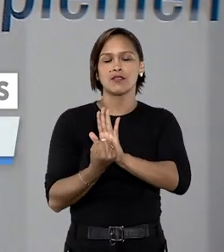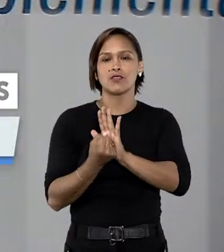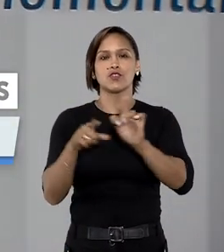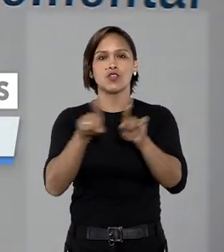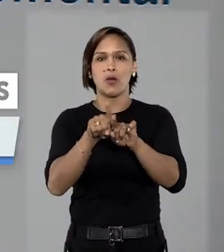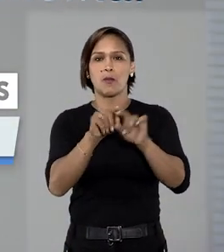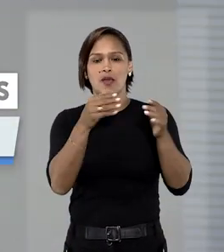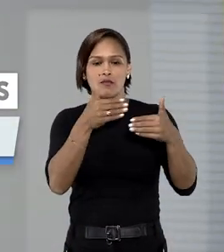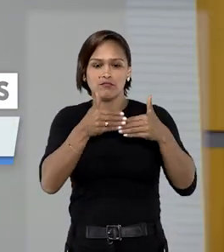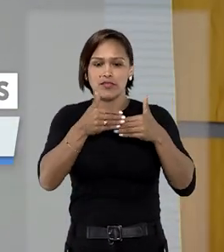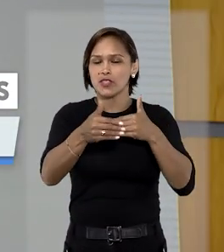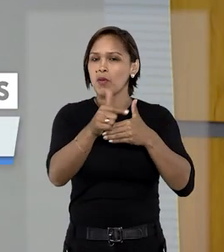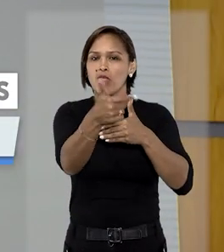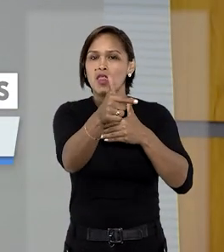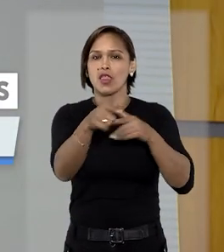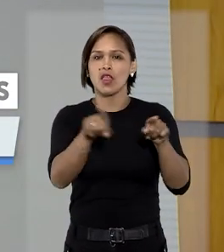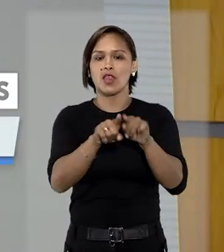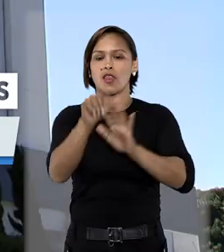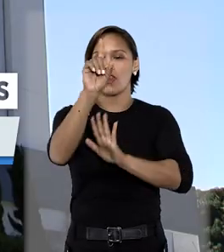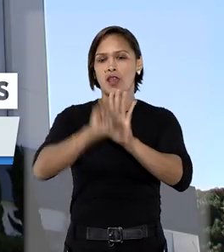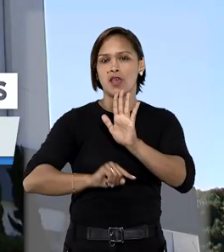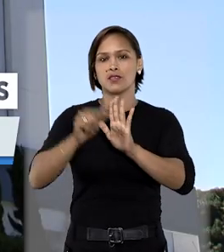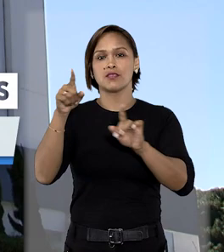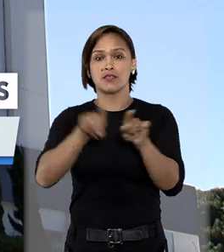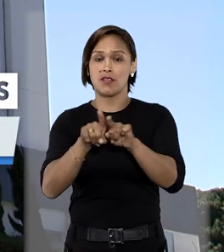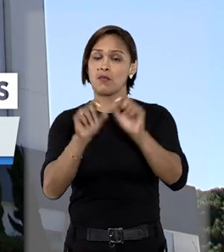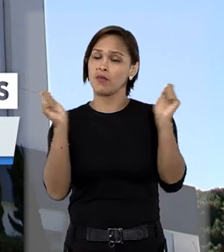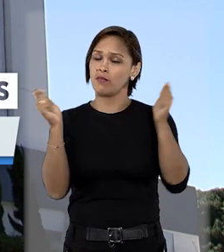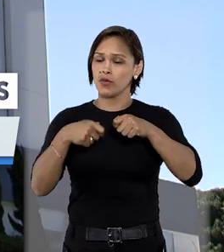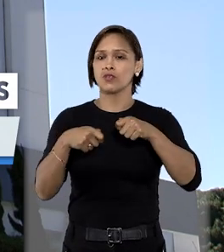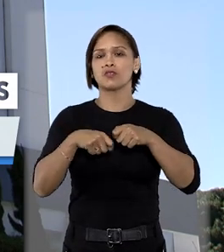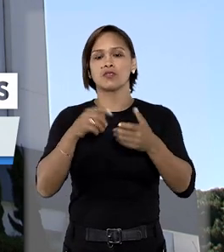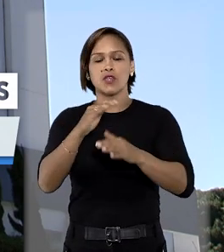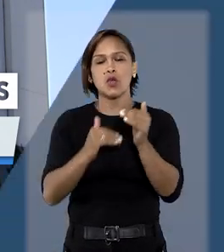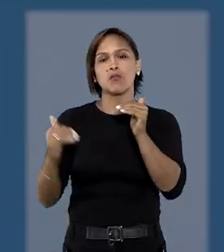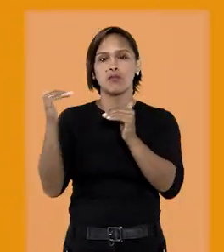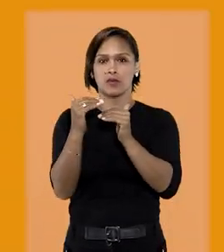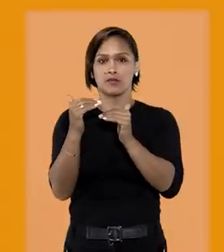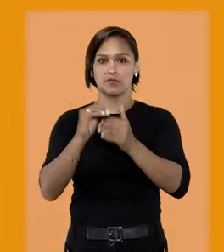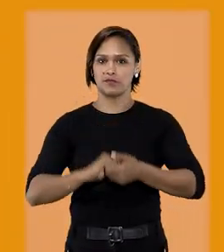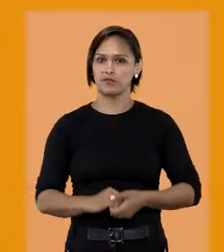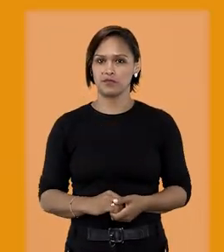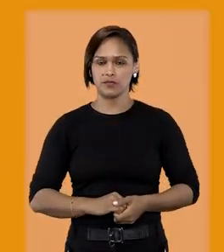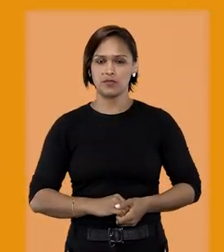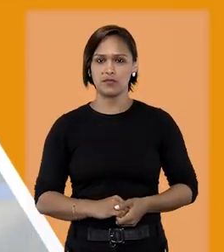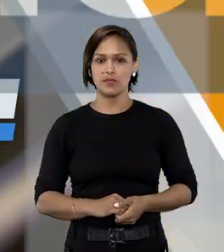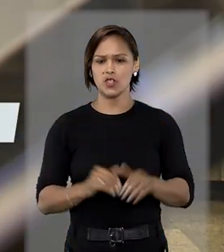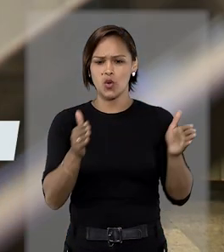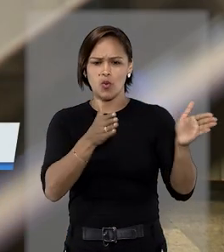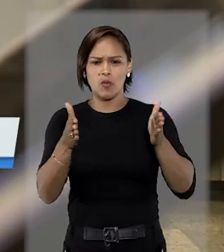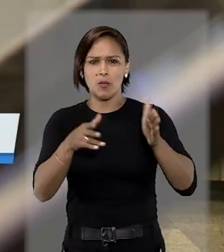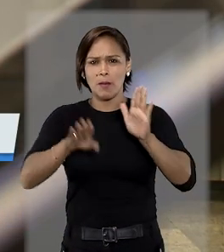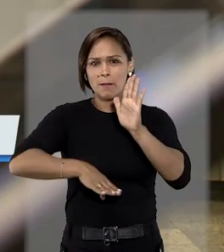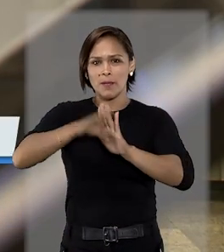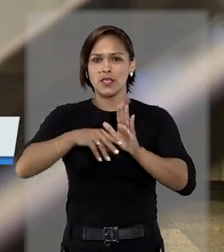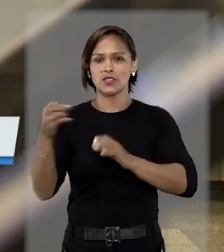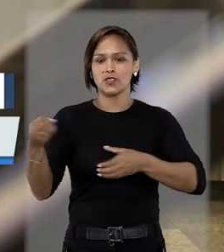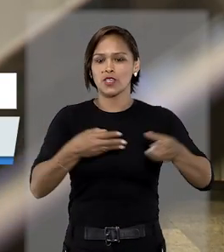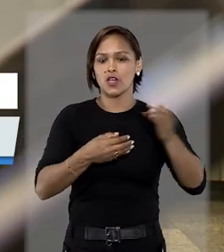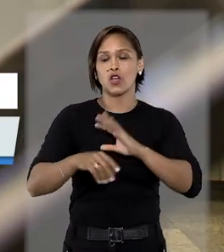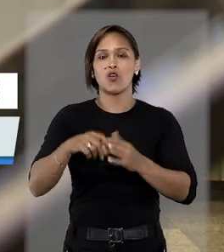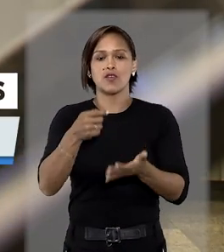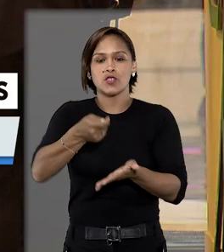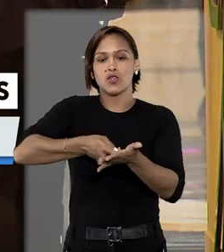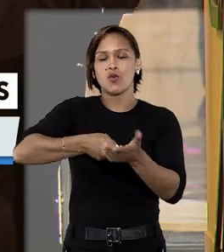mas procedimentos não previstos na lista também podem ser cobertos. Prazo máximo de renovação